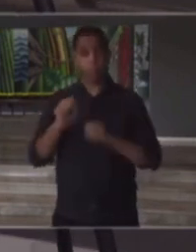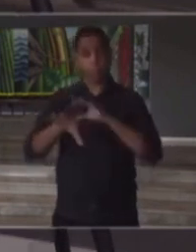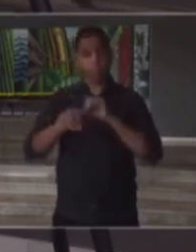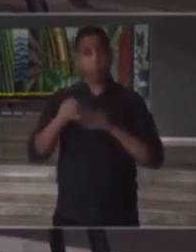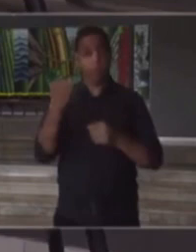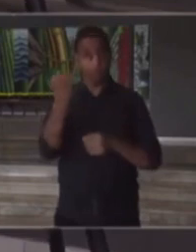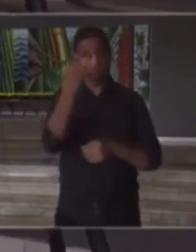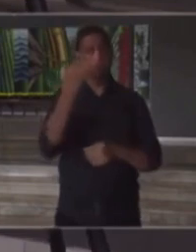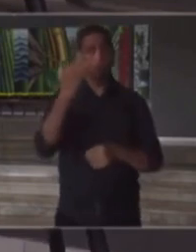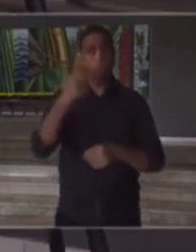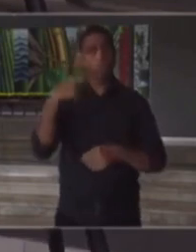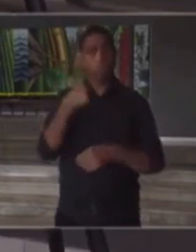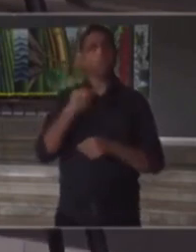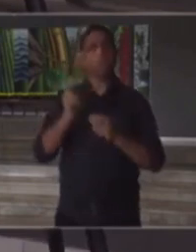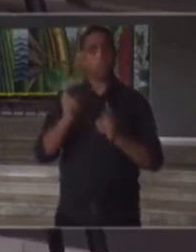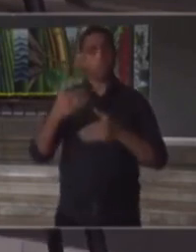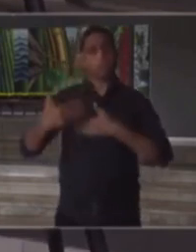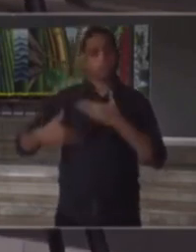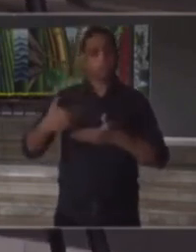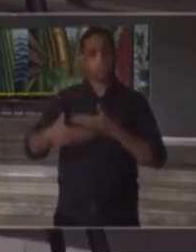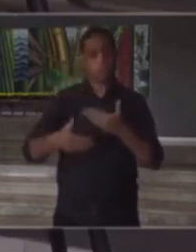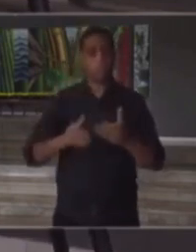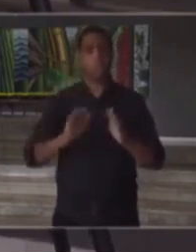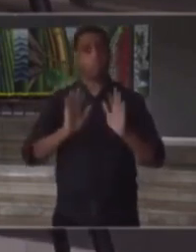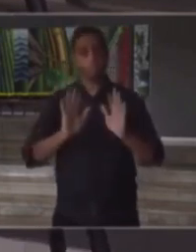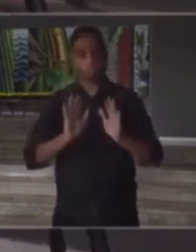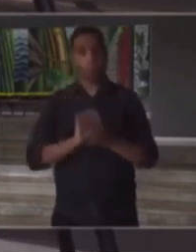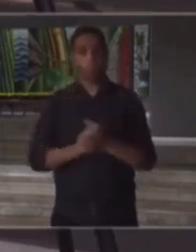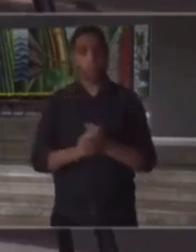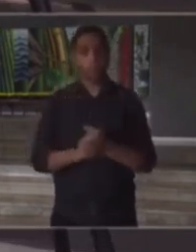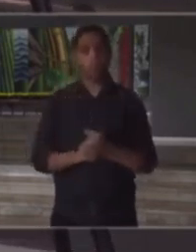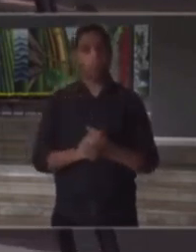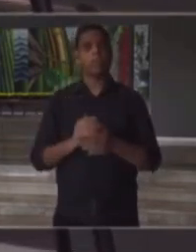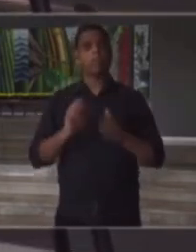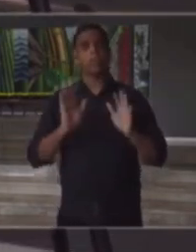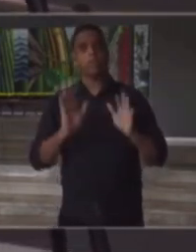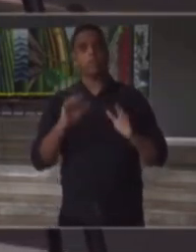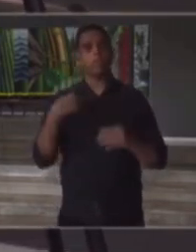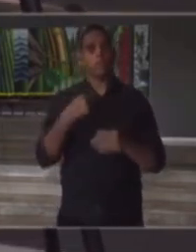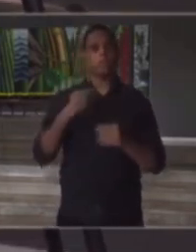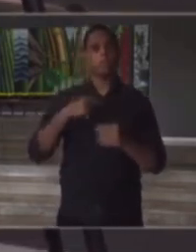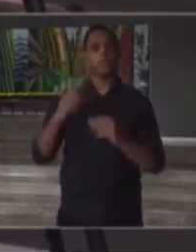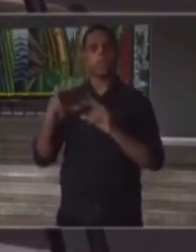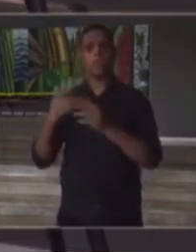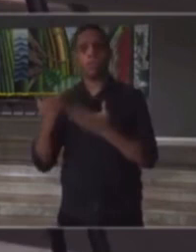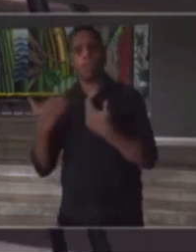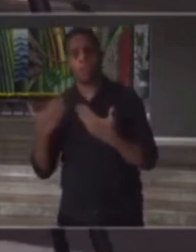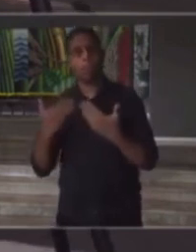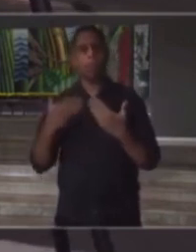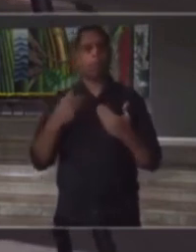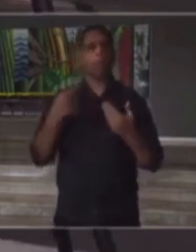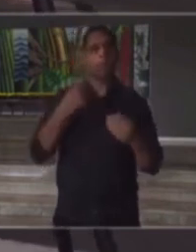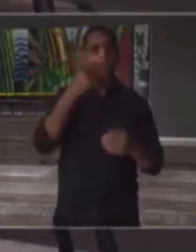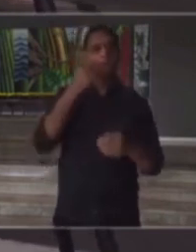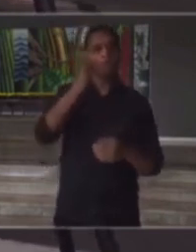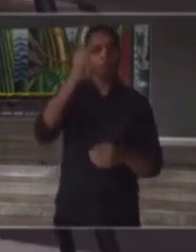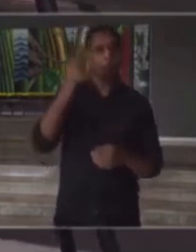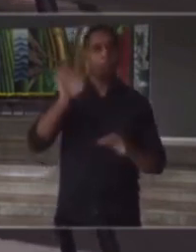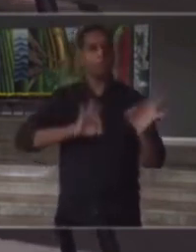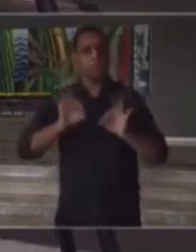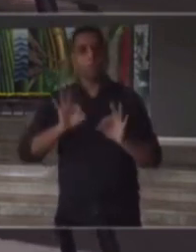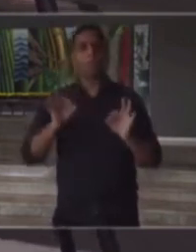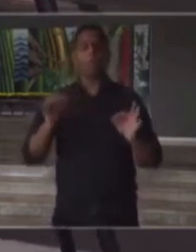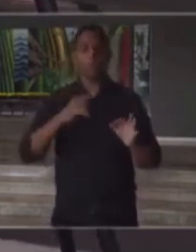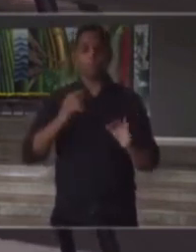importante e a gente vai continuar como um processo. Sobre se estamos discutindo o que estamos prevendo para o futuro, a gente está